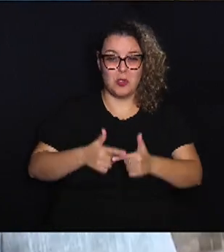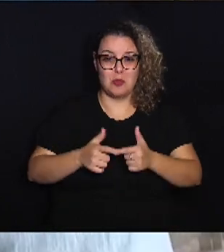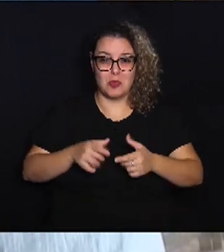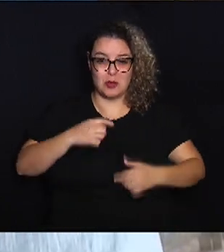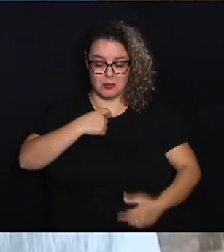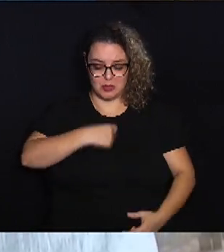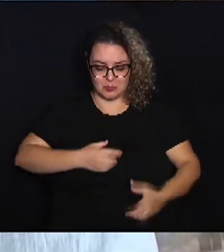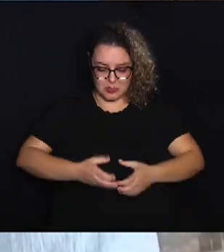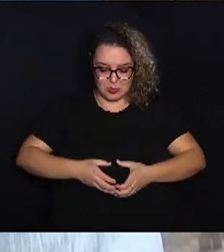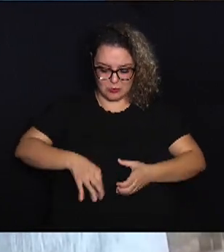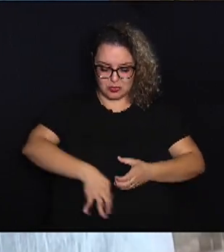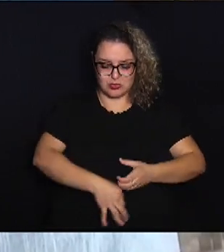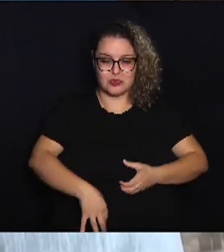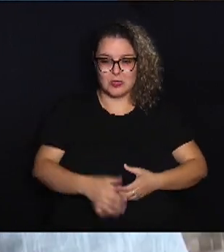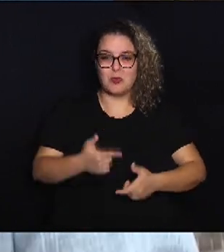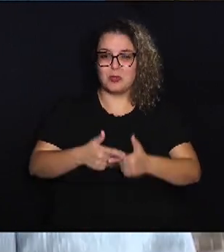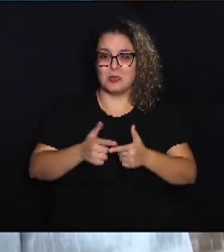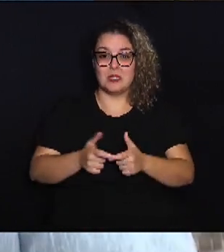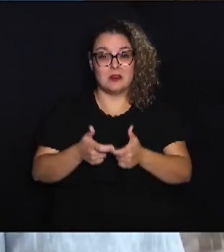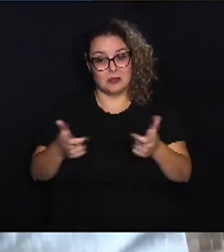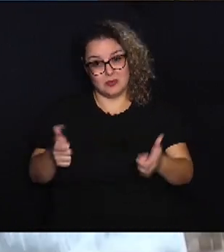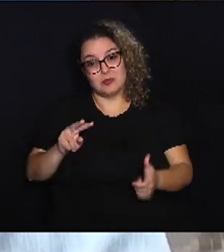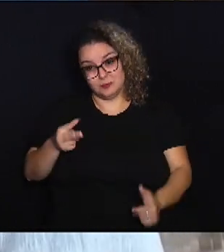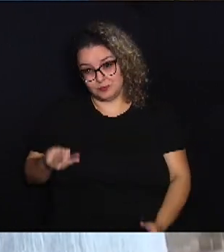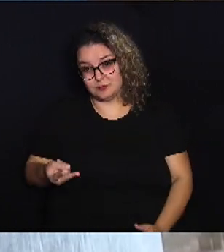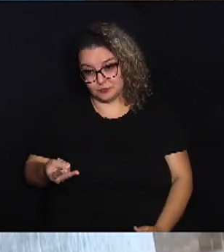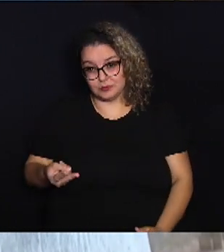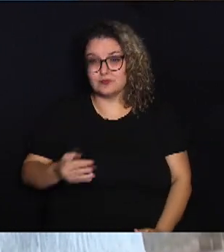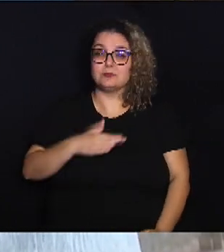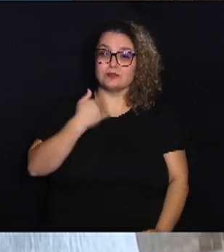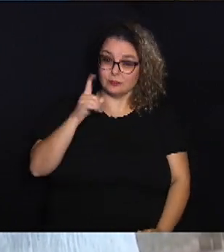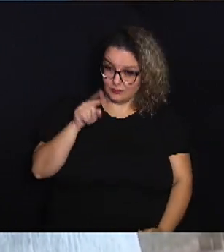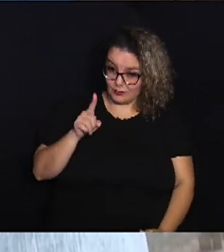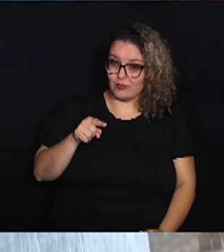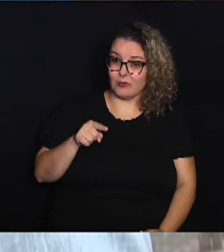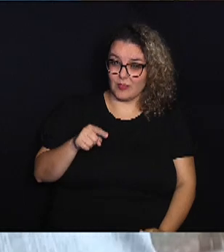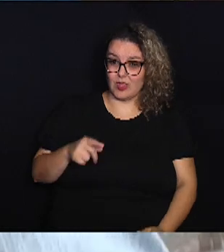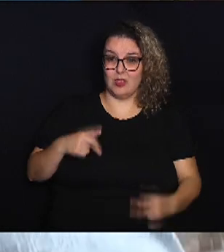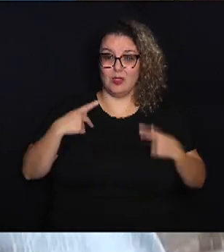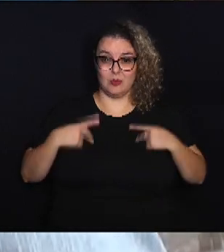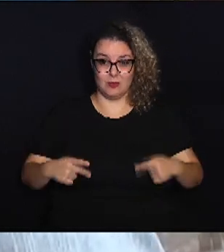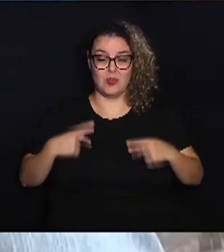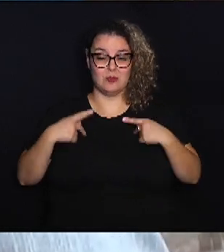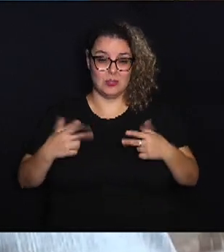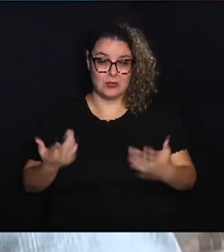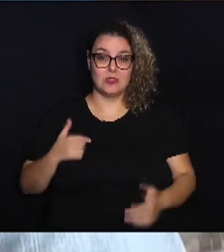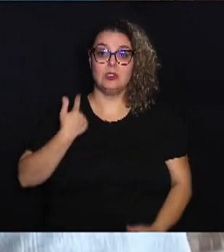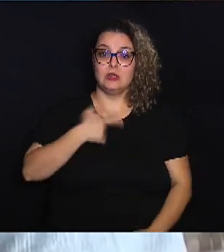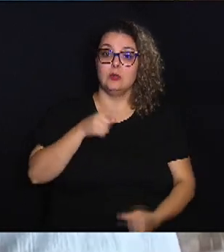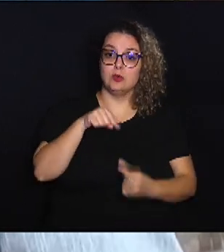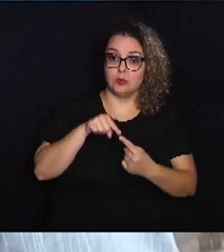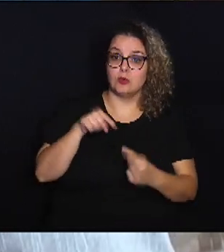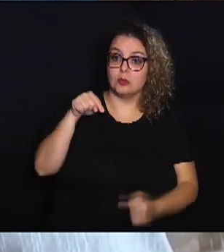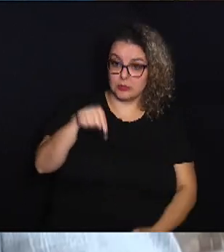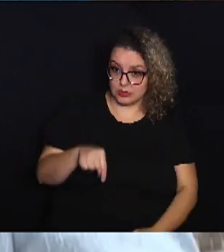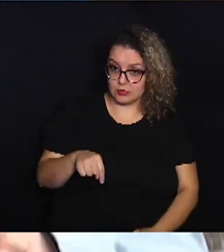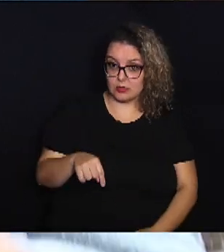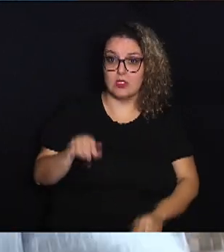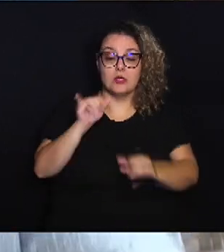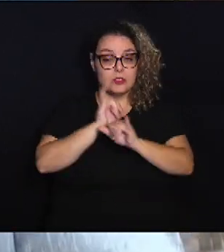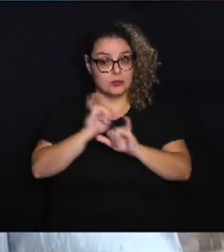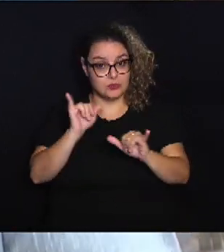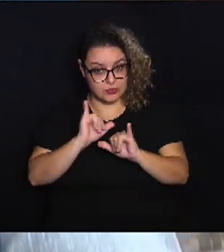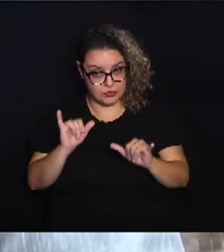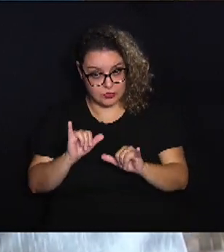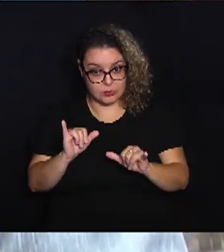a maioria das vezes, a maioria dos óbitos é em função de pneumonia, então o nosso objetivo é a divulgação